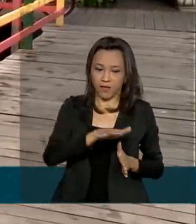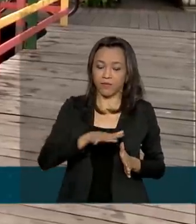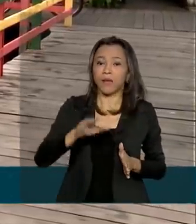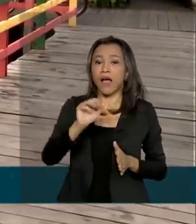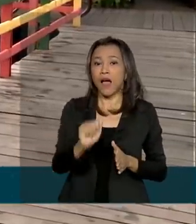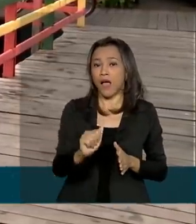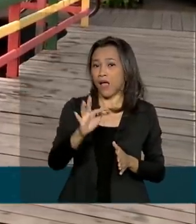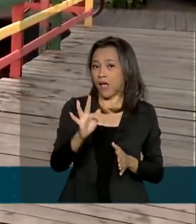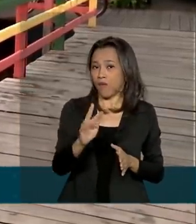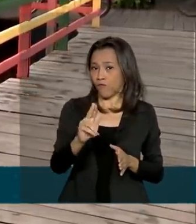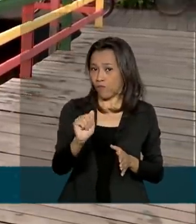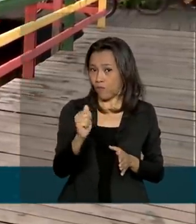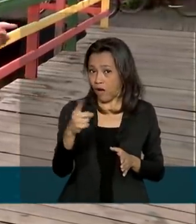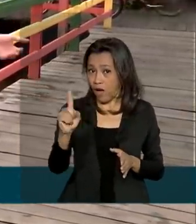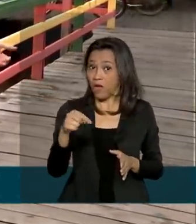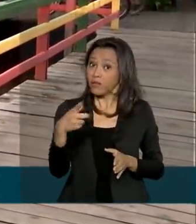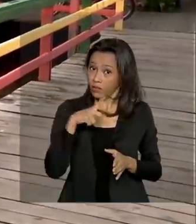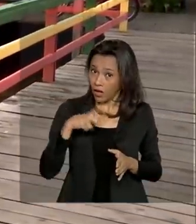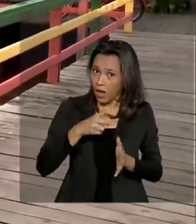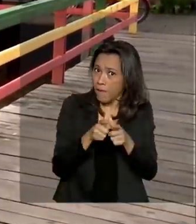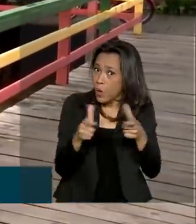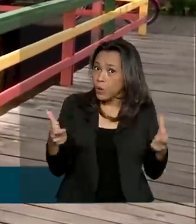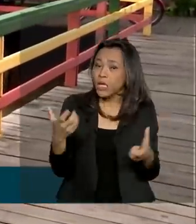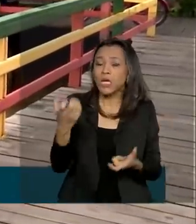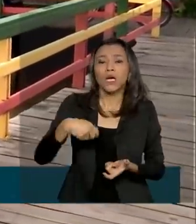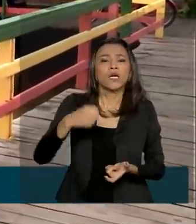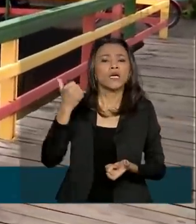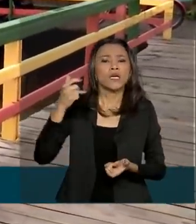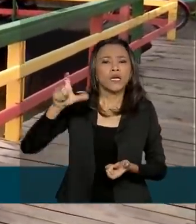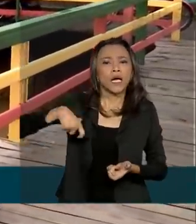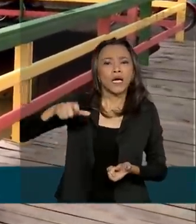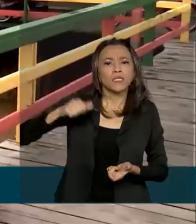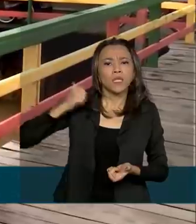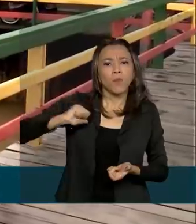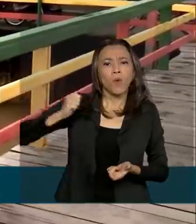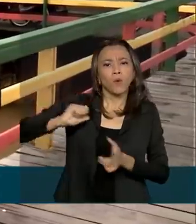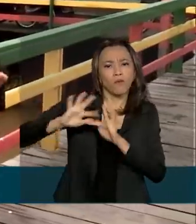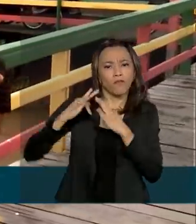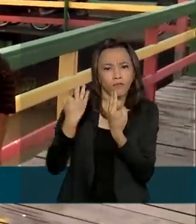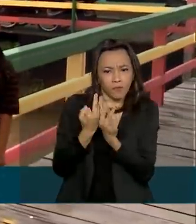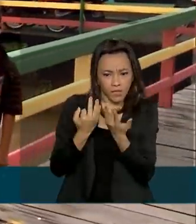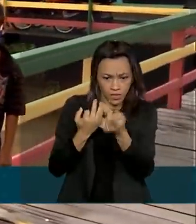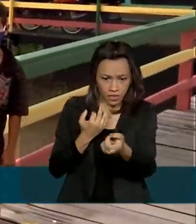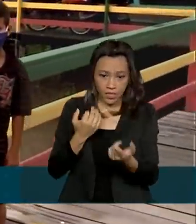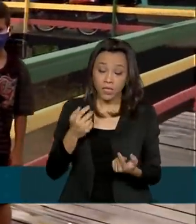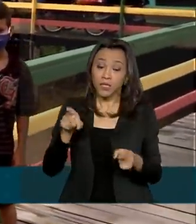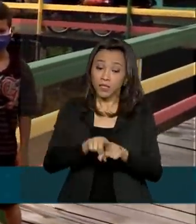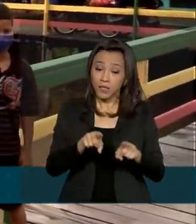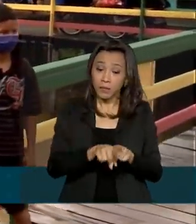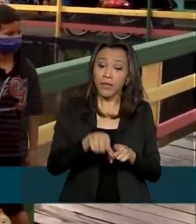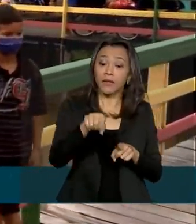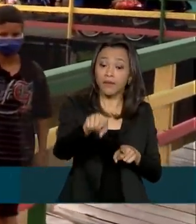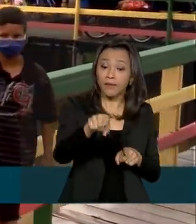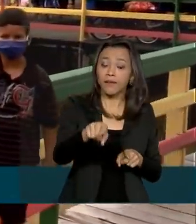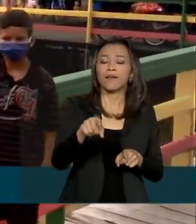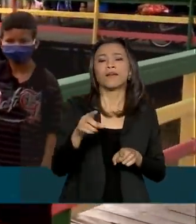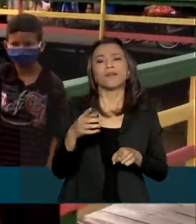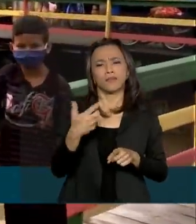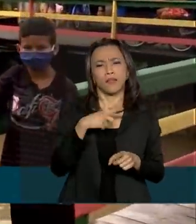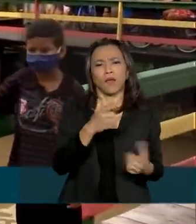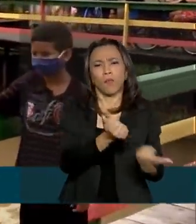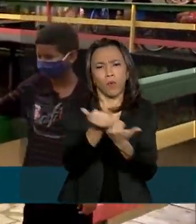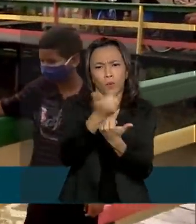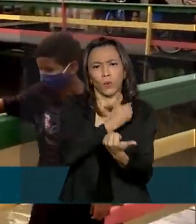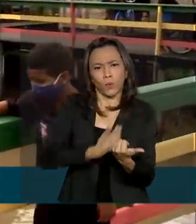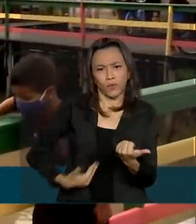boa parte dos moradores ganham Bolsa Família e também estão ganhando o auxílio emergencial do governo nesses tempos de pandemia. Por isso,